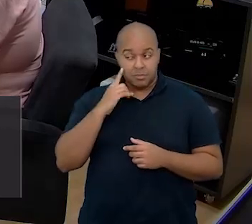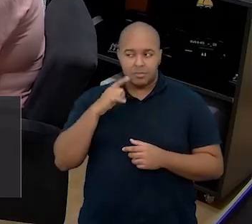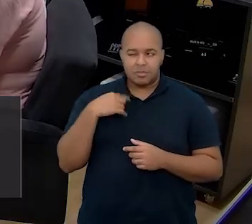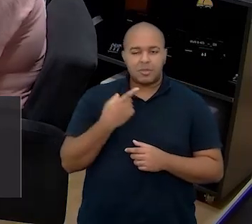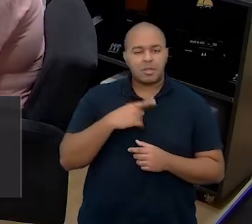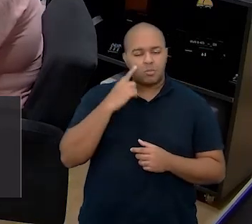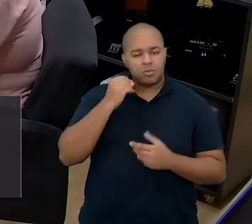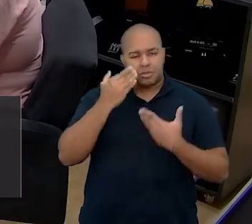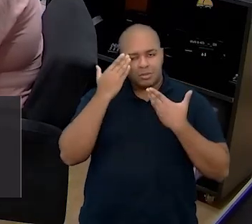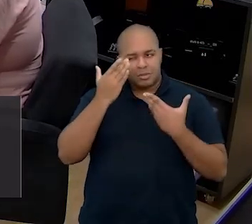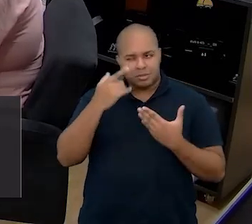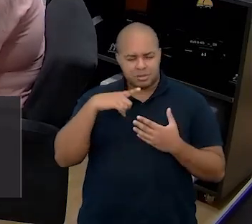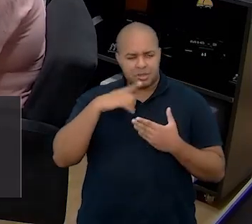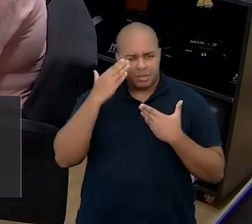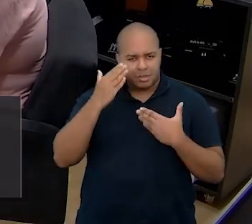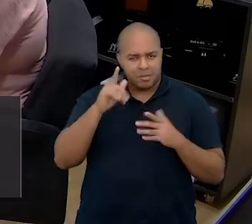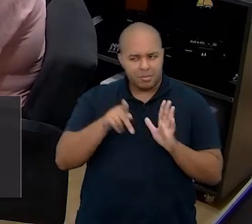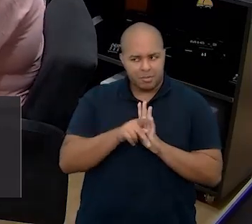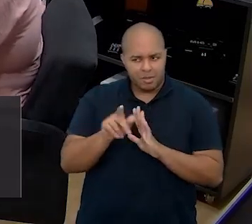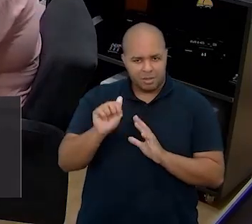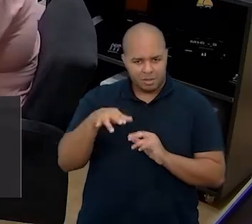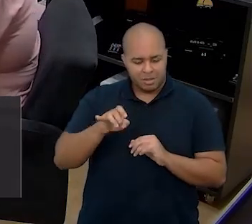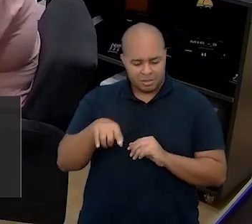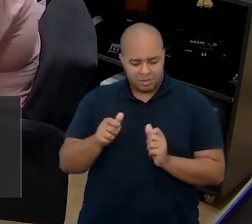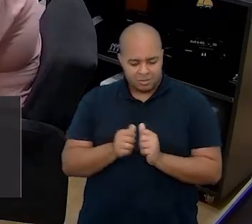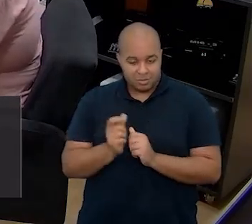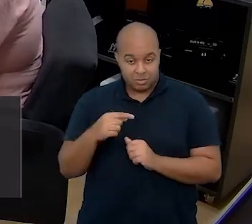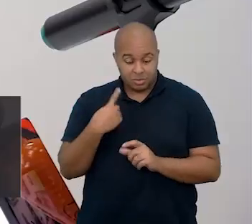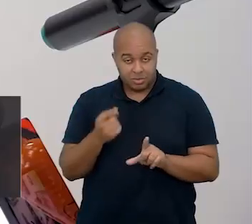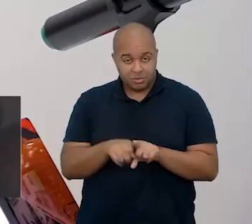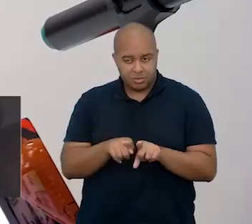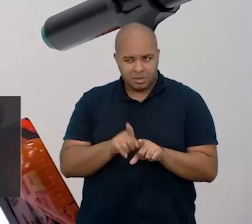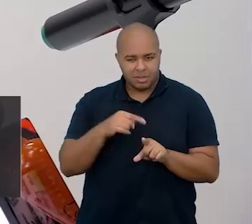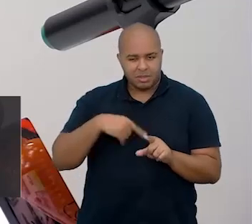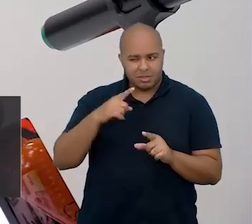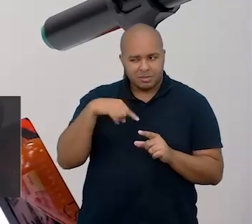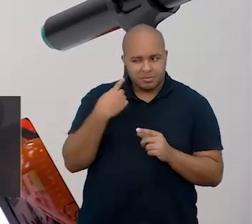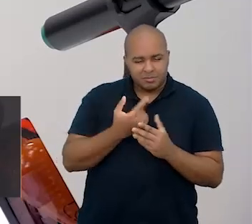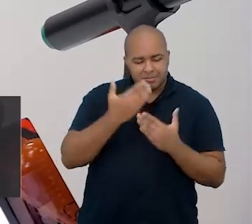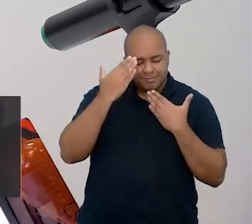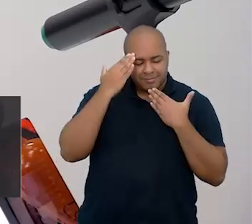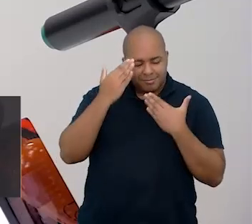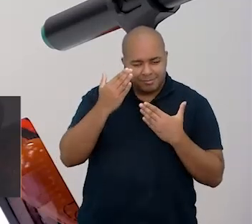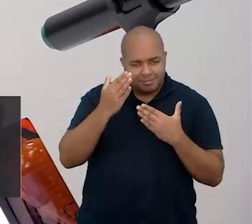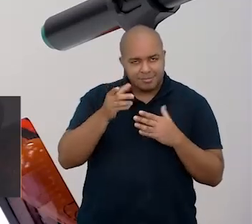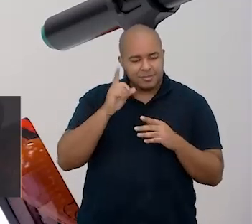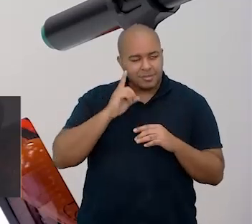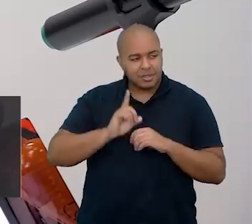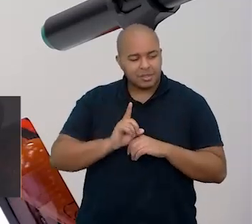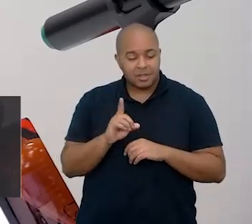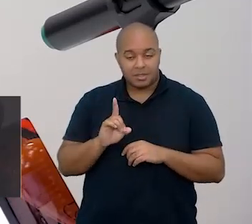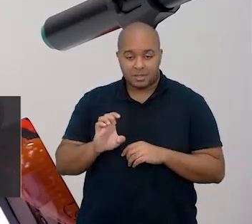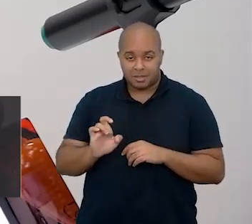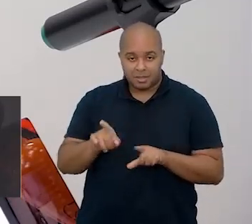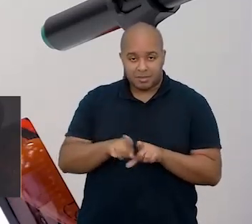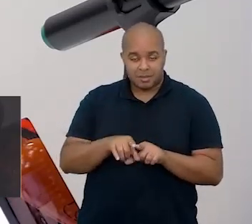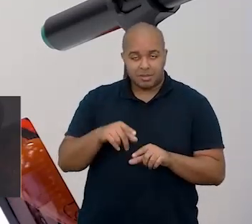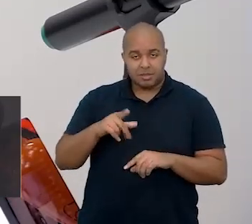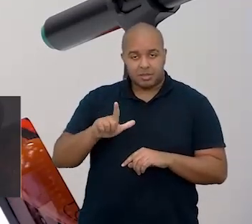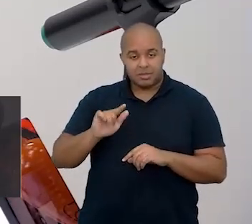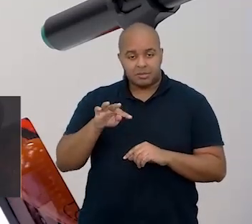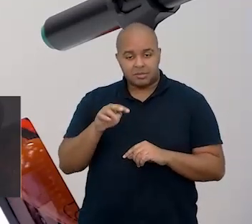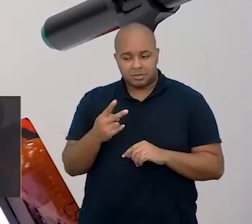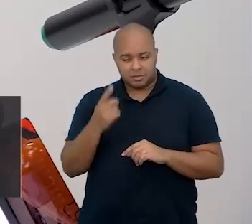o que agradecer para que a Ângela esteja aqui conosco também. A gente agradece à diretoria de Ensino Norte 2,